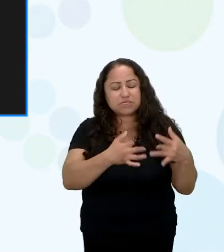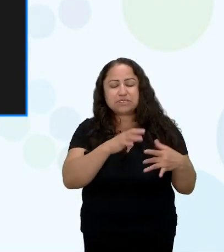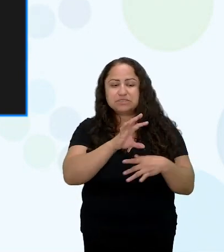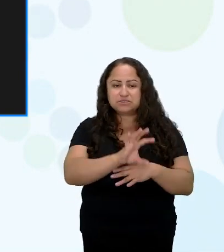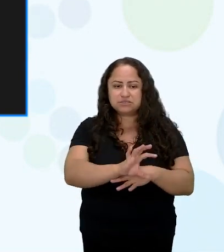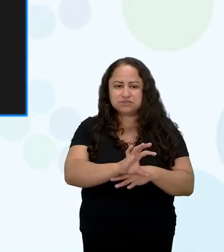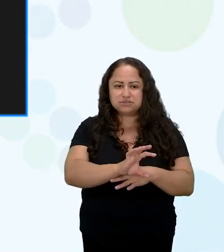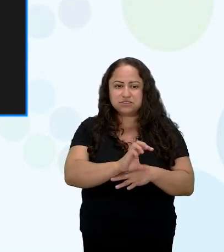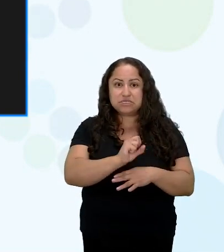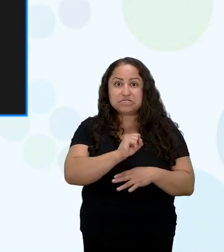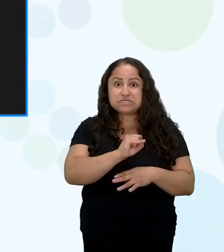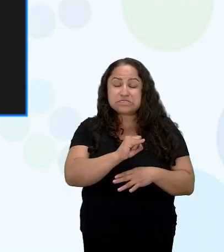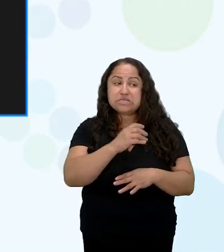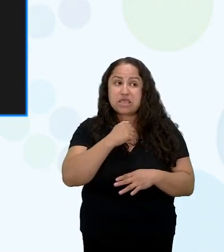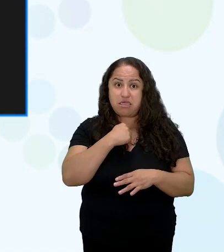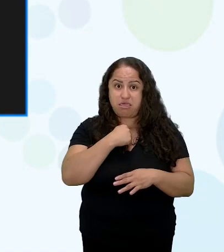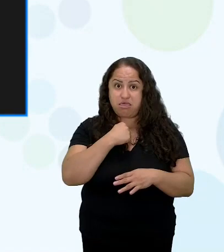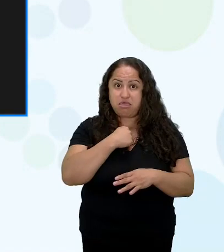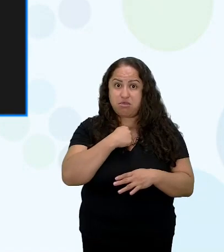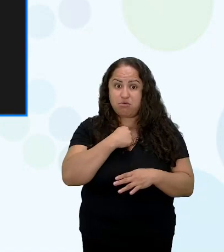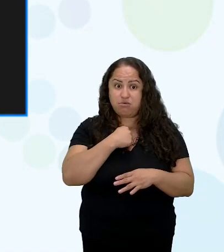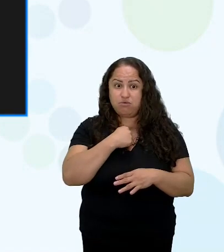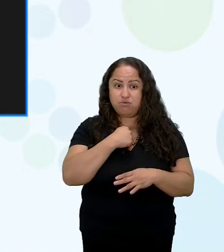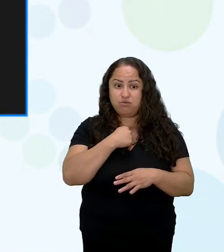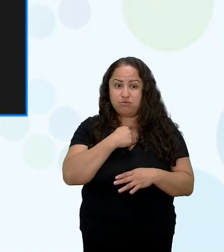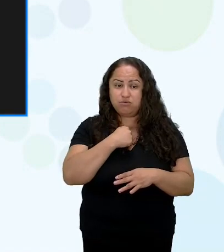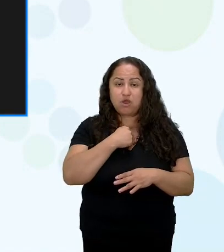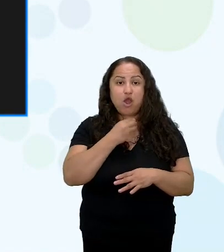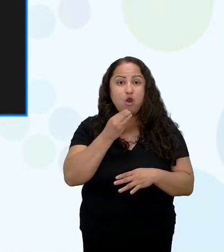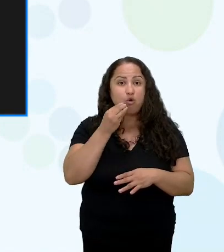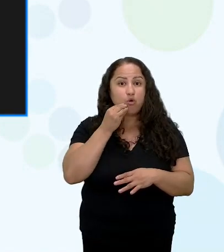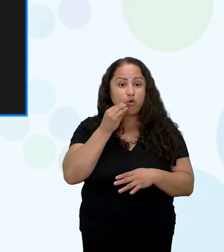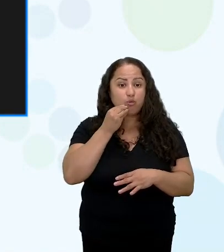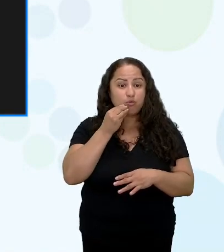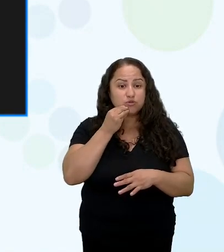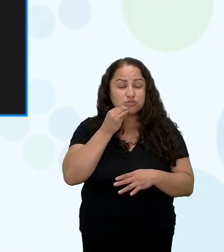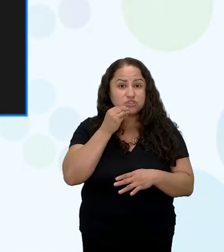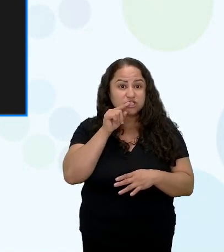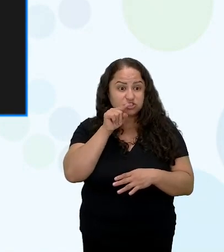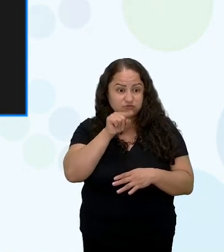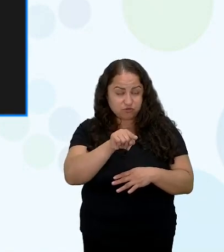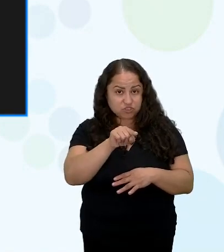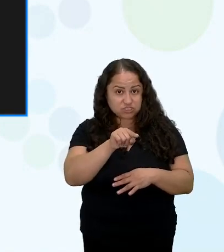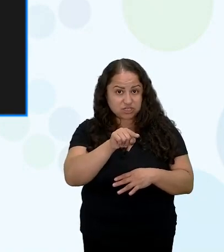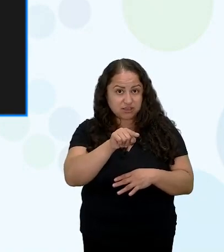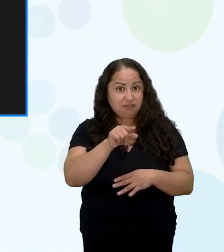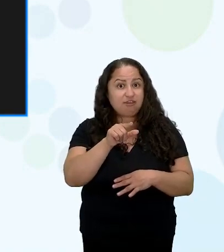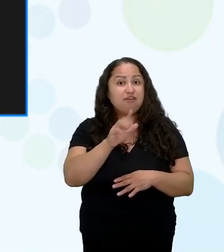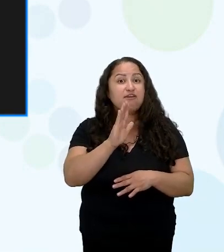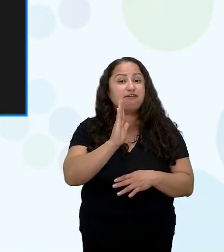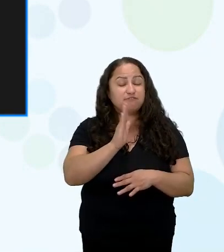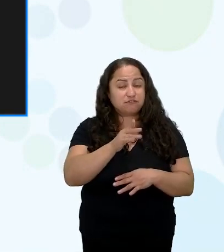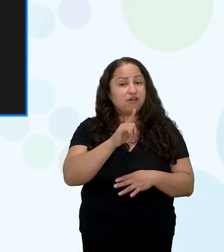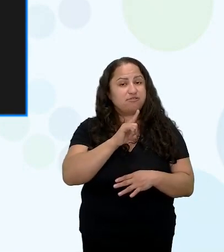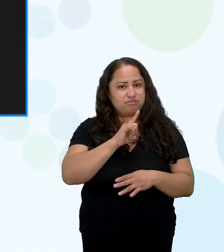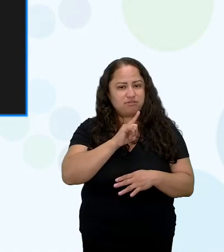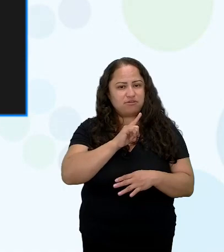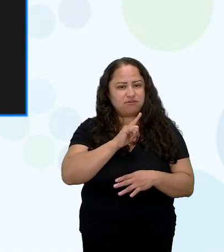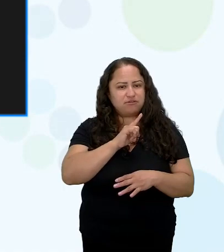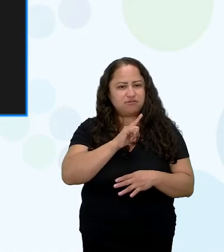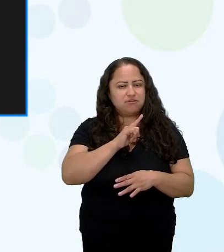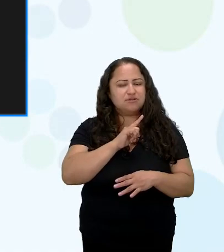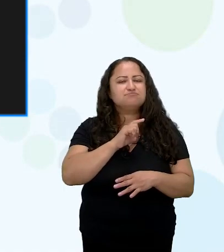se eu tivesse tido a oportunidade que você teve eu teria